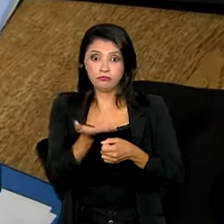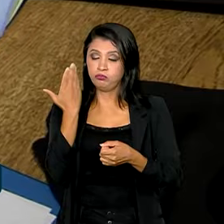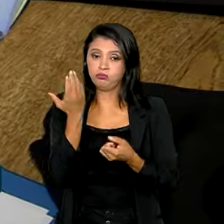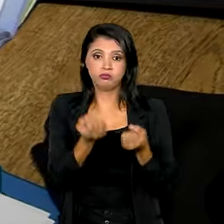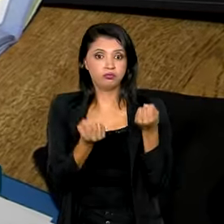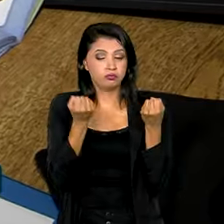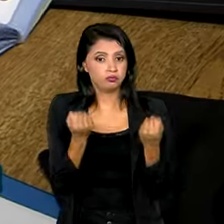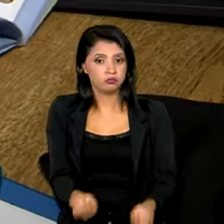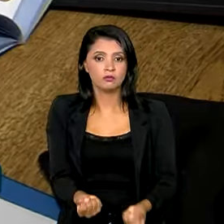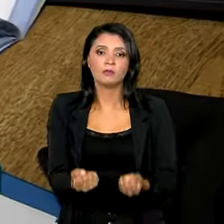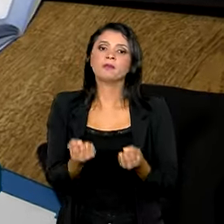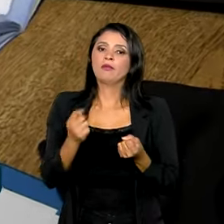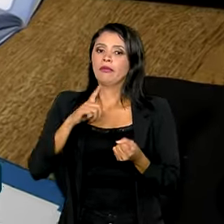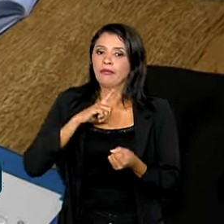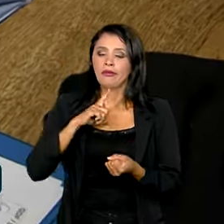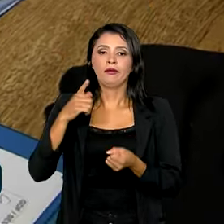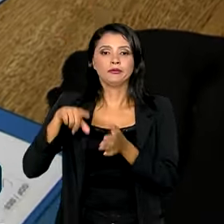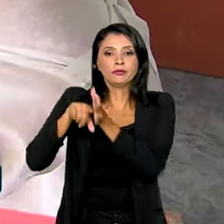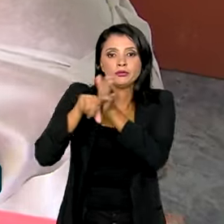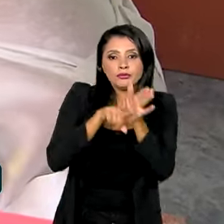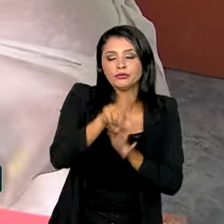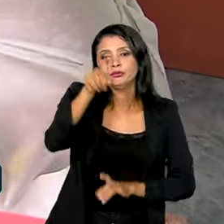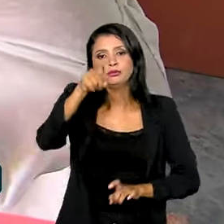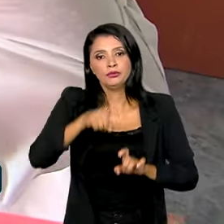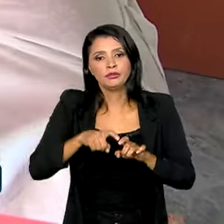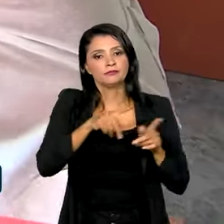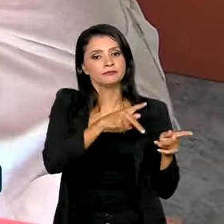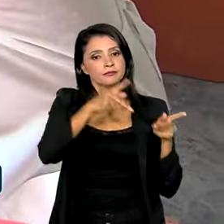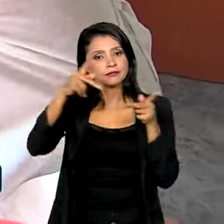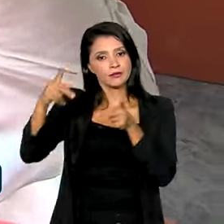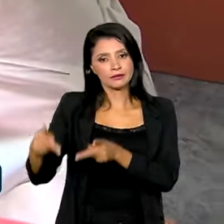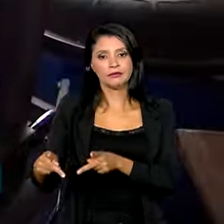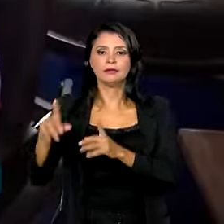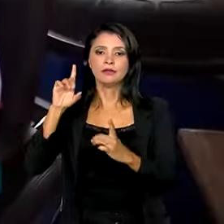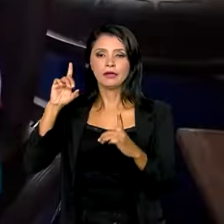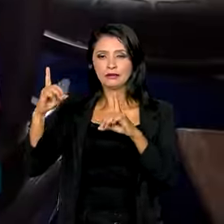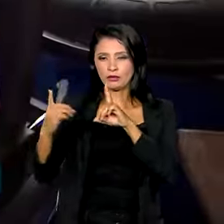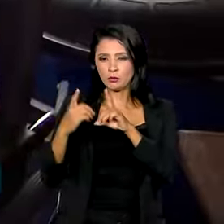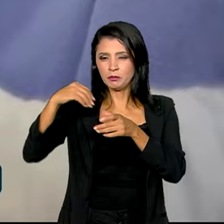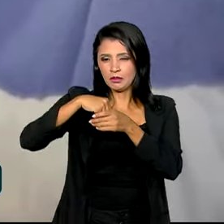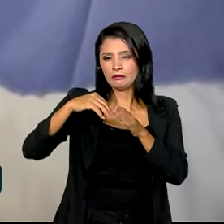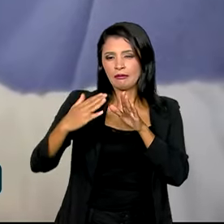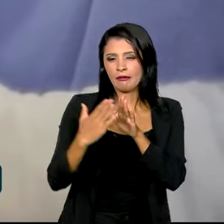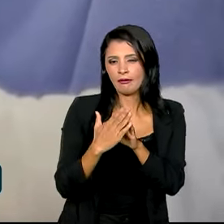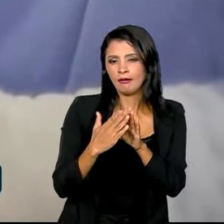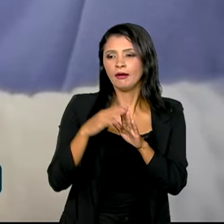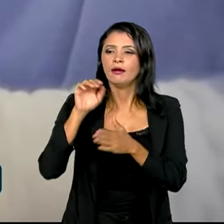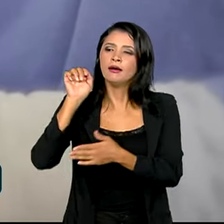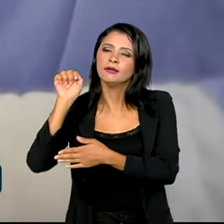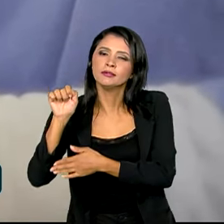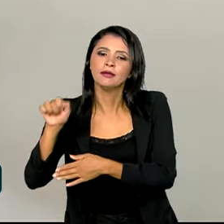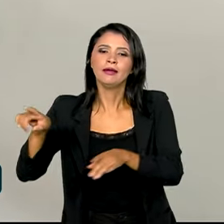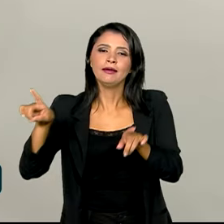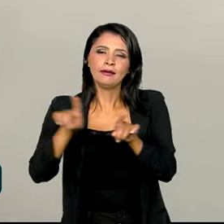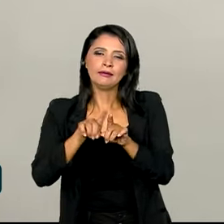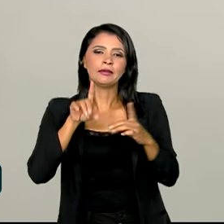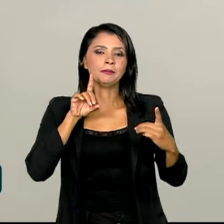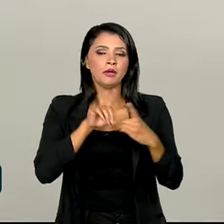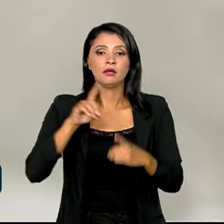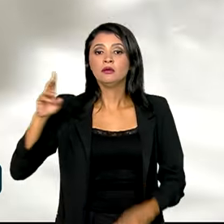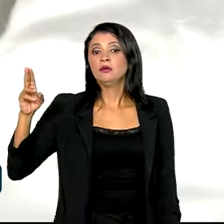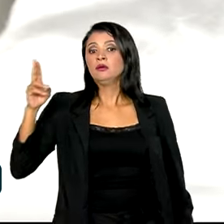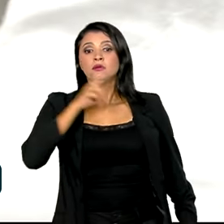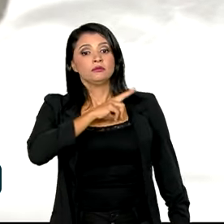serviços vão desde consultas médicas, visitas, atendimentos domiciliares, até atendimentos de